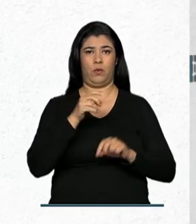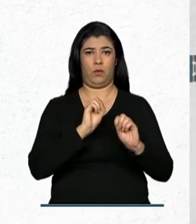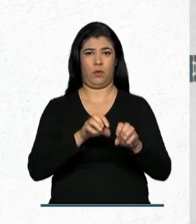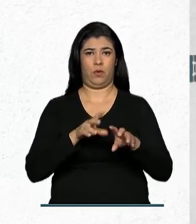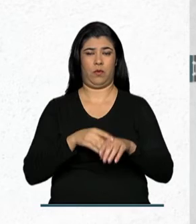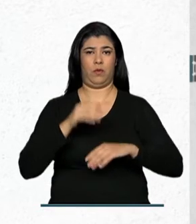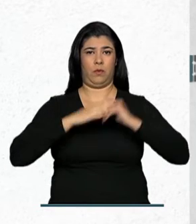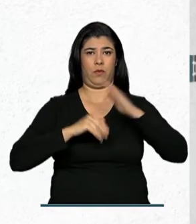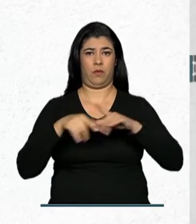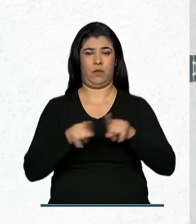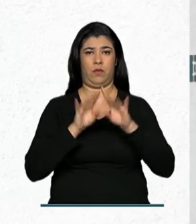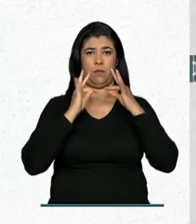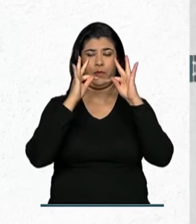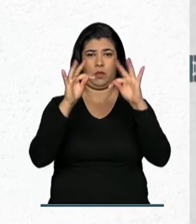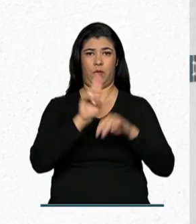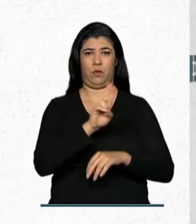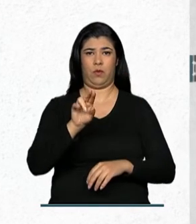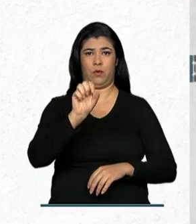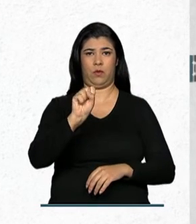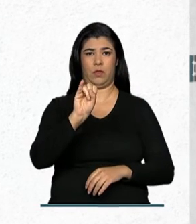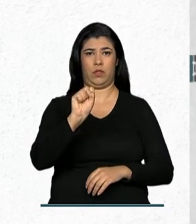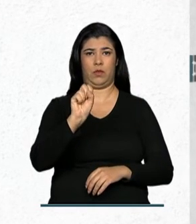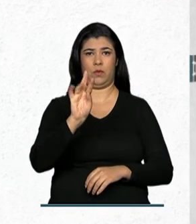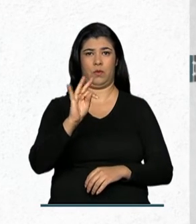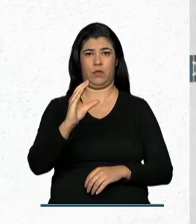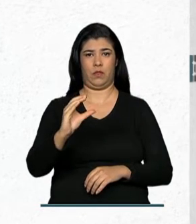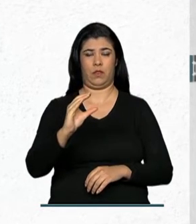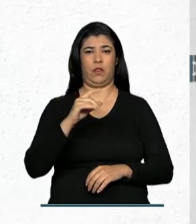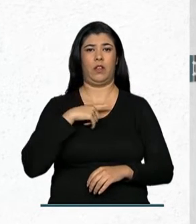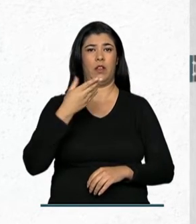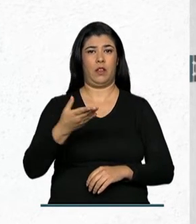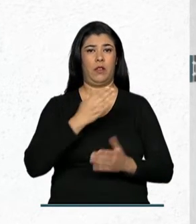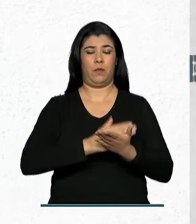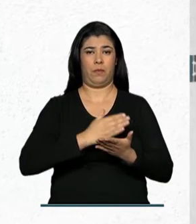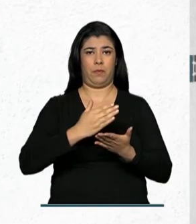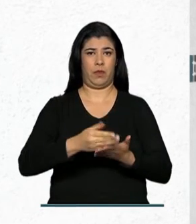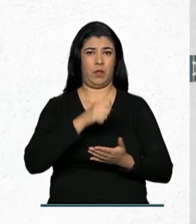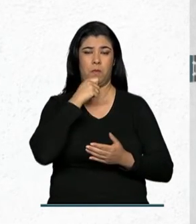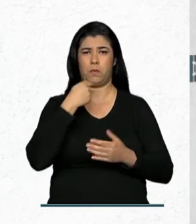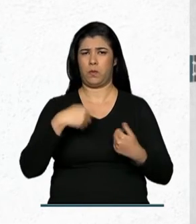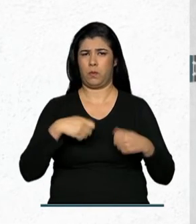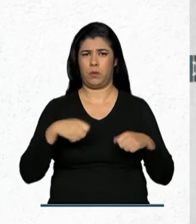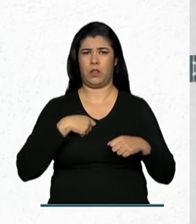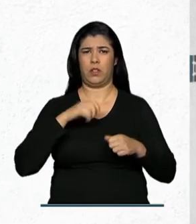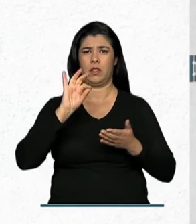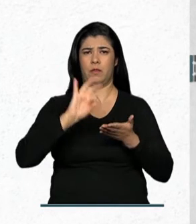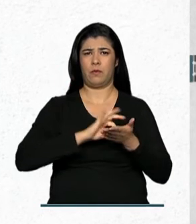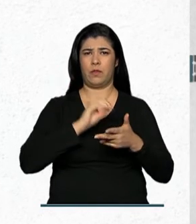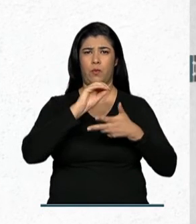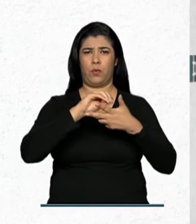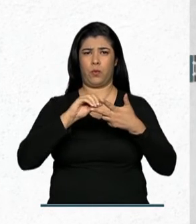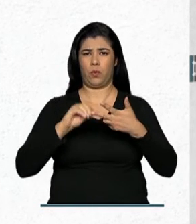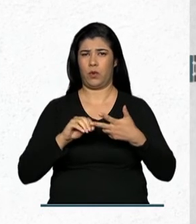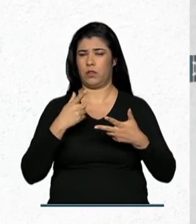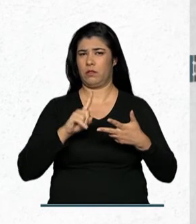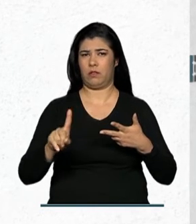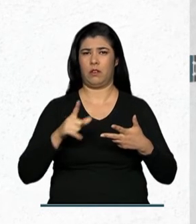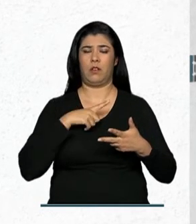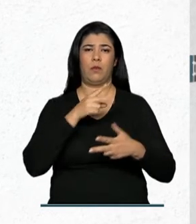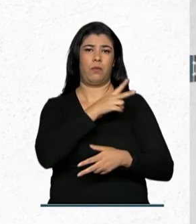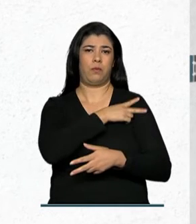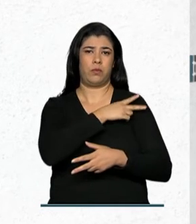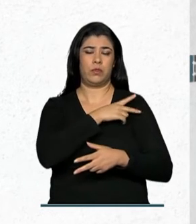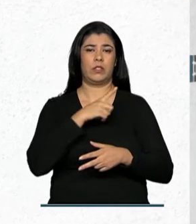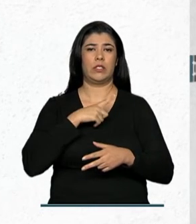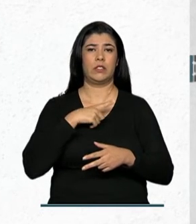Educação Profissional e Tecnológica, SISUTEC. Nesta etapa, não é necessário ter feito o Exame Nacional do Ensino Médio,